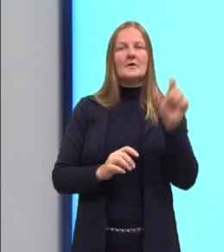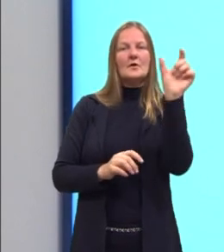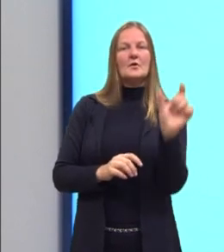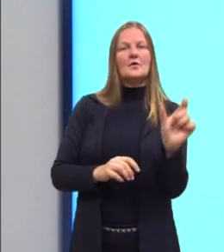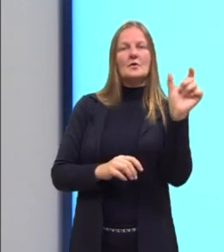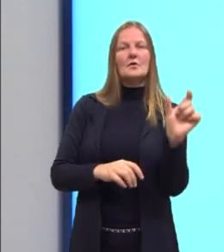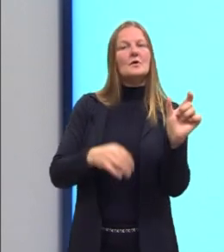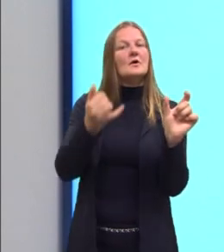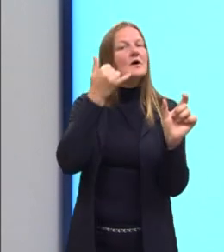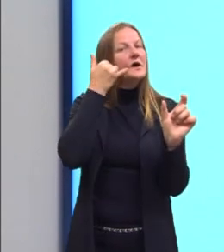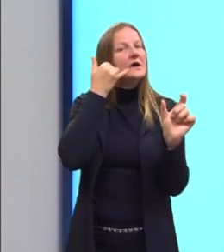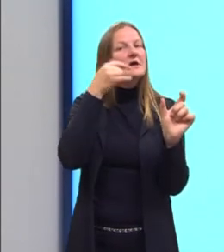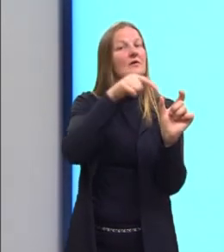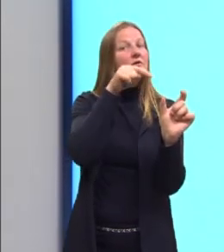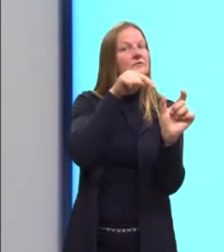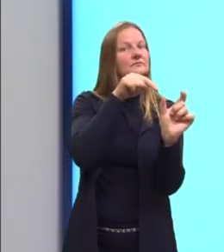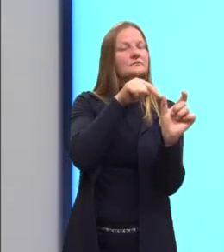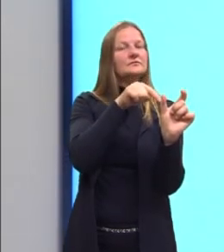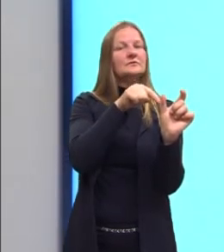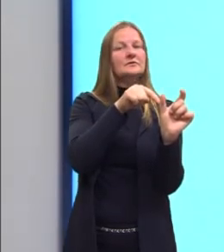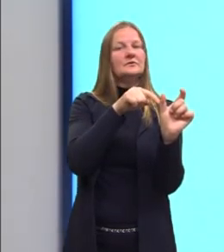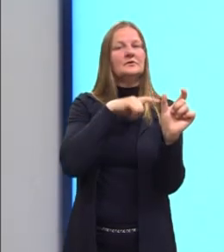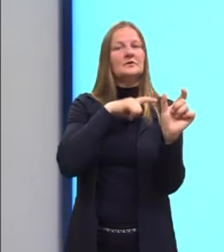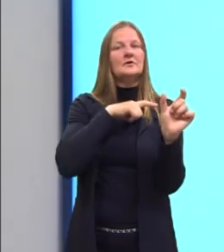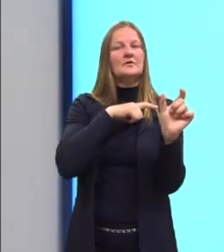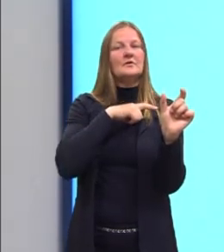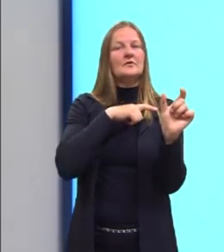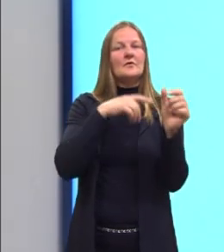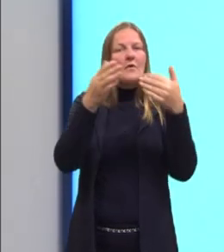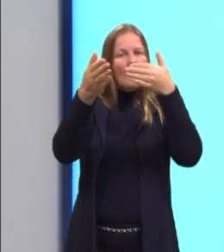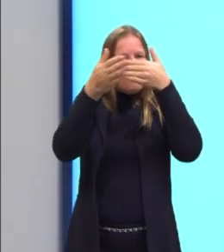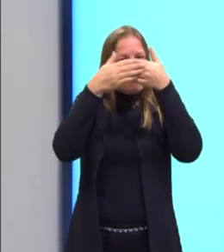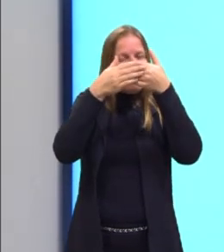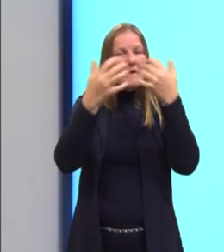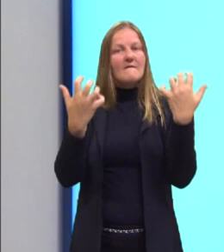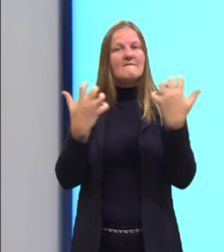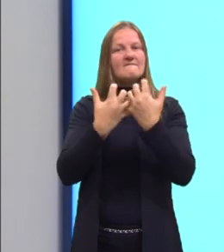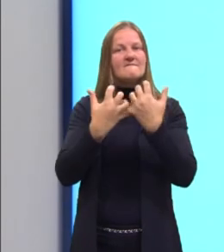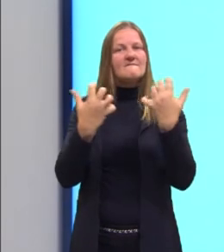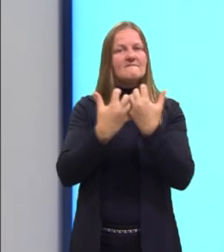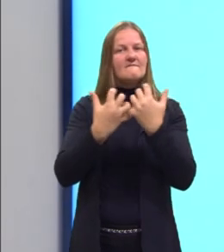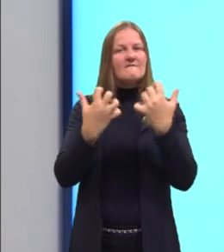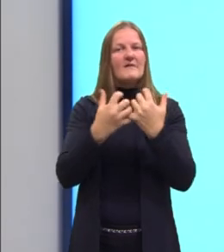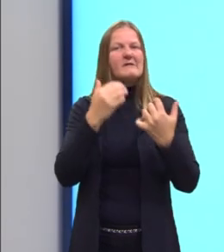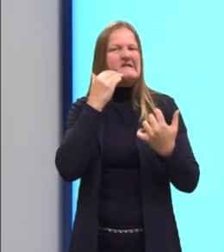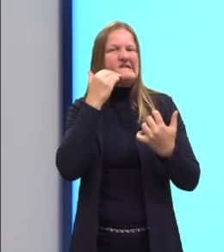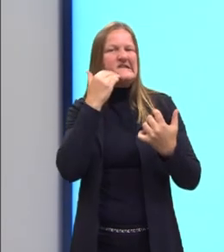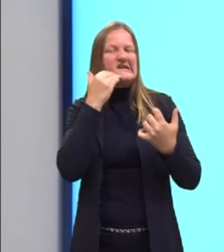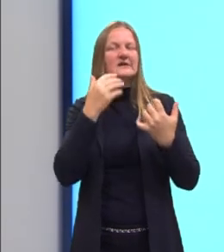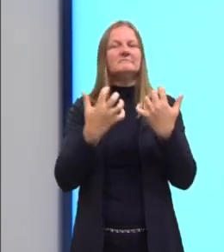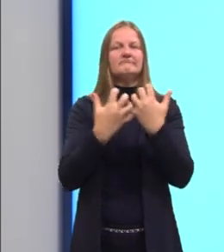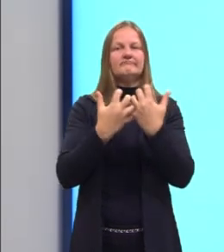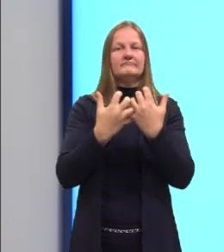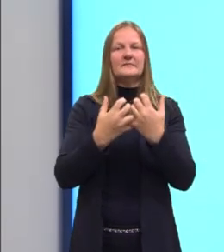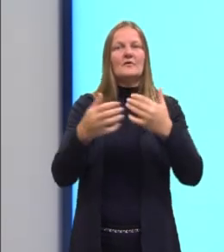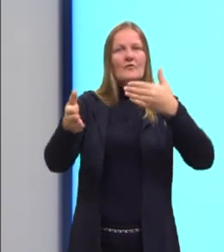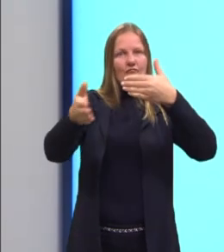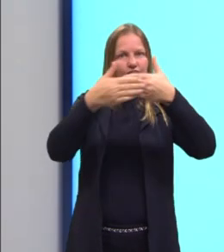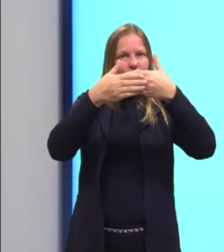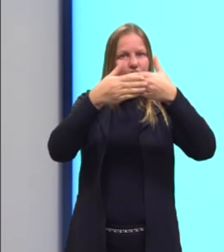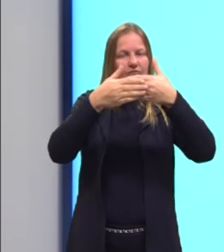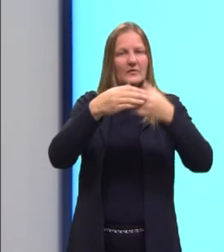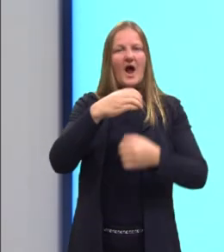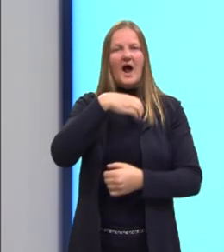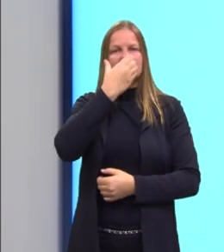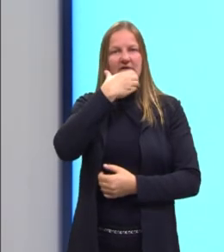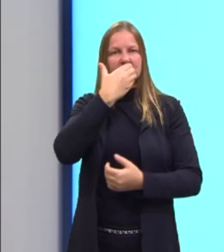telefone, esse buraco que foi feito, essa falha que ficou aqui, foi fechada pela Apple.